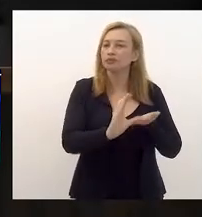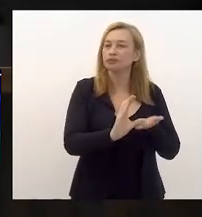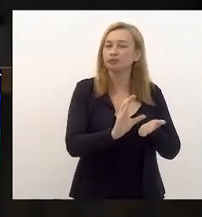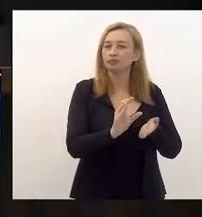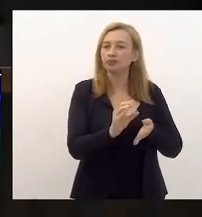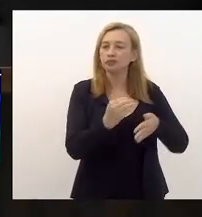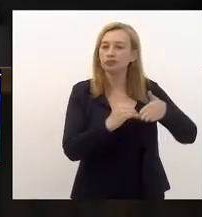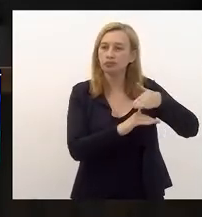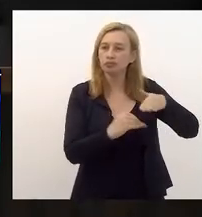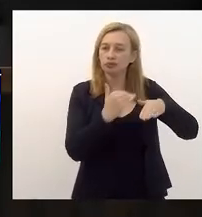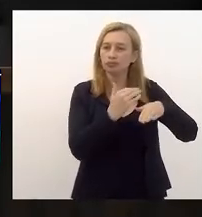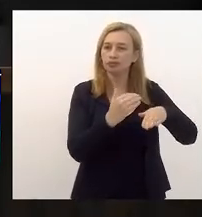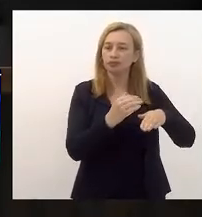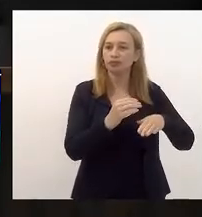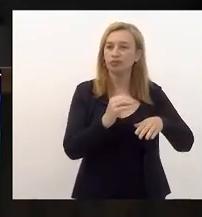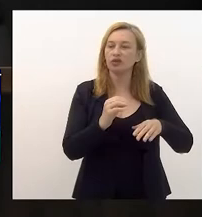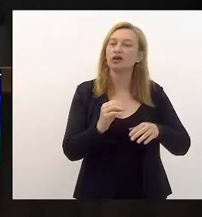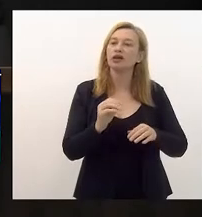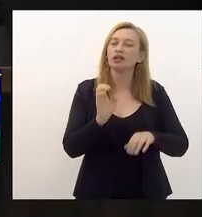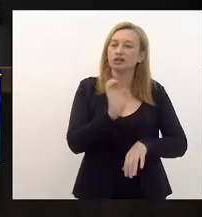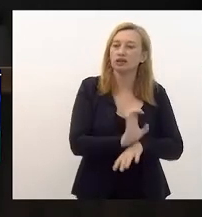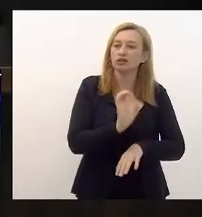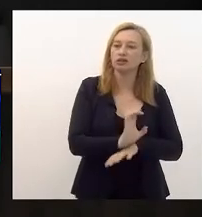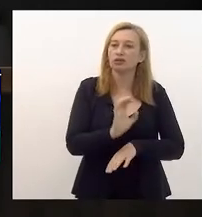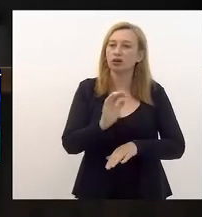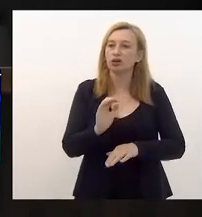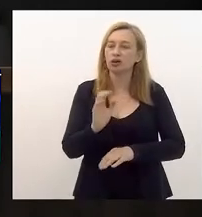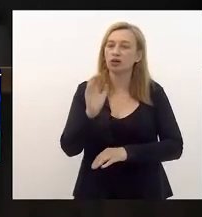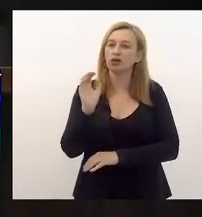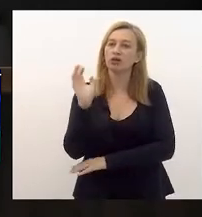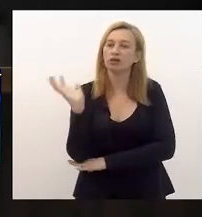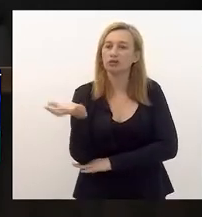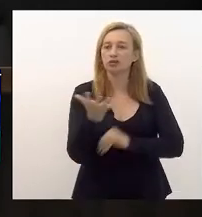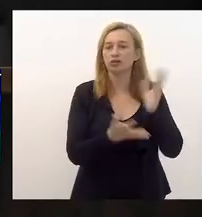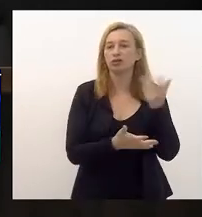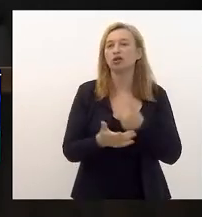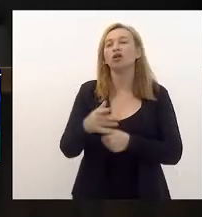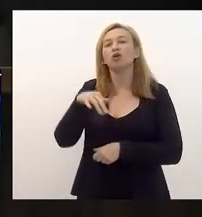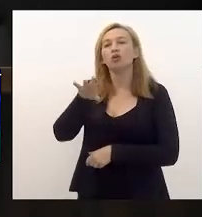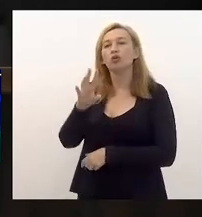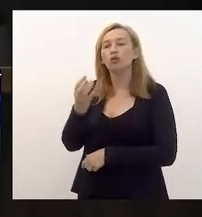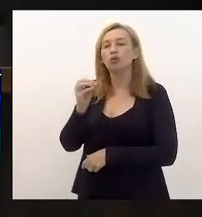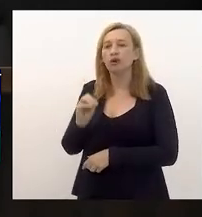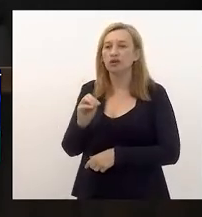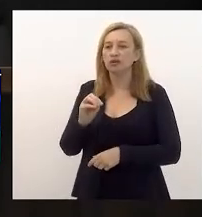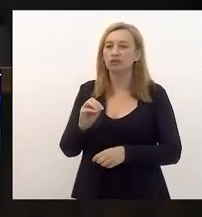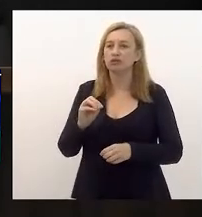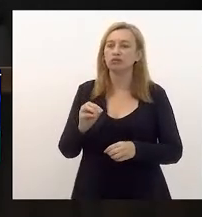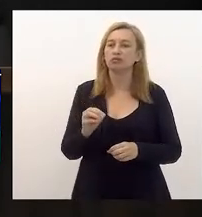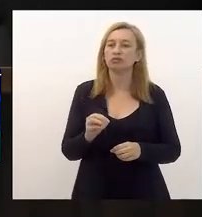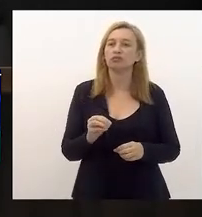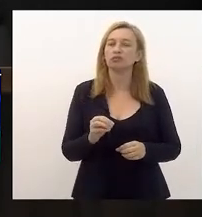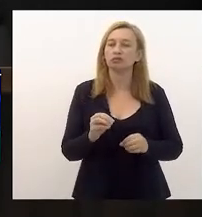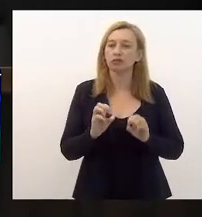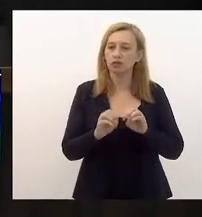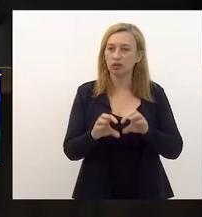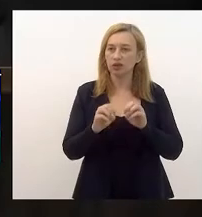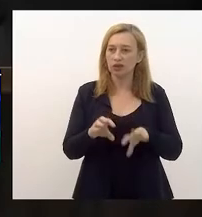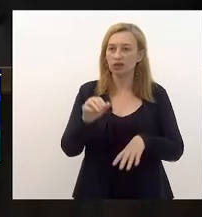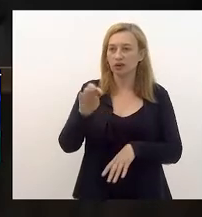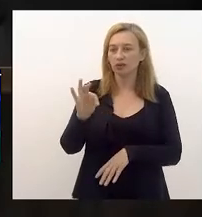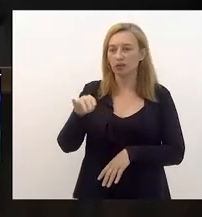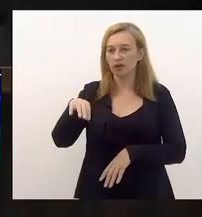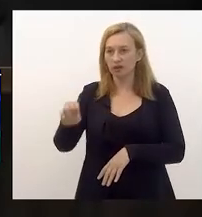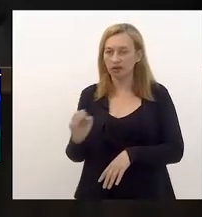Fundo Estadual de Conservação Ambiental, desenvolvimento urbano, FECAM, para programas e projetos de educação ambiental. Pareceres da Comissão de